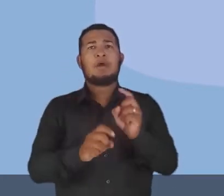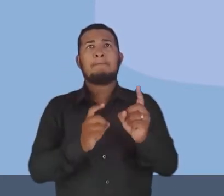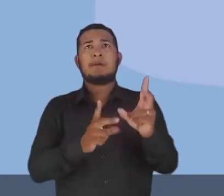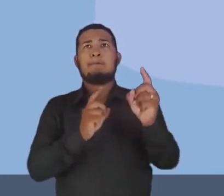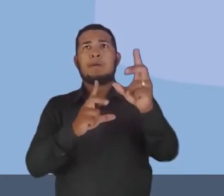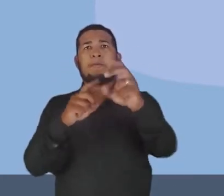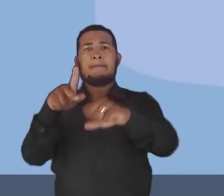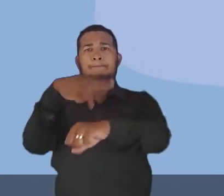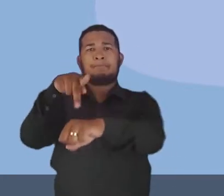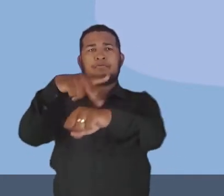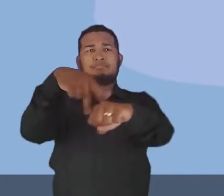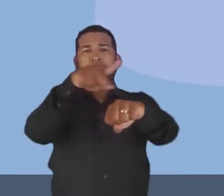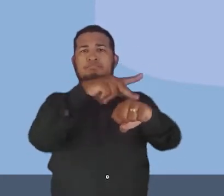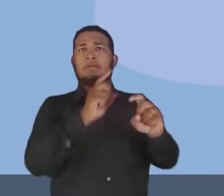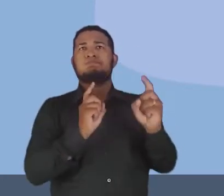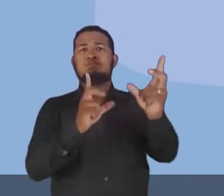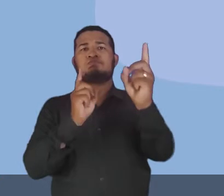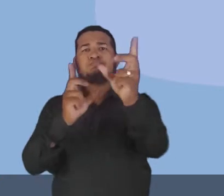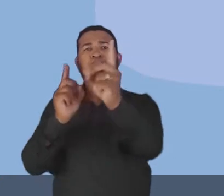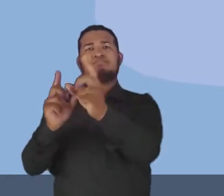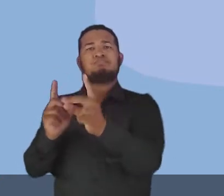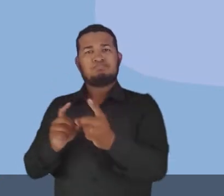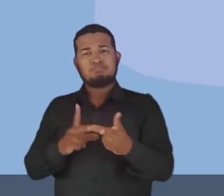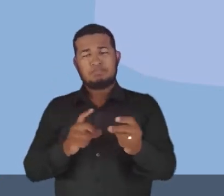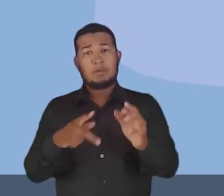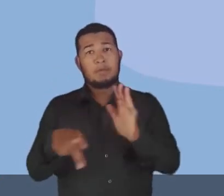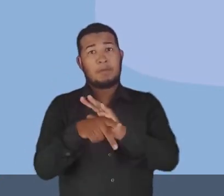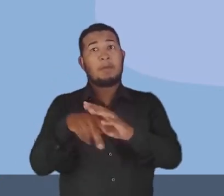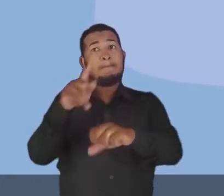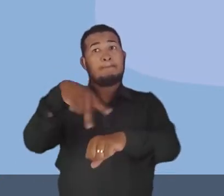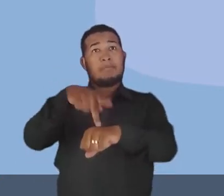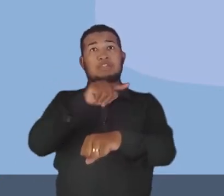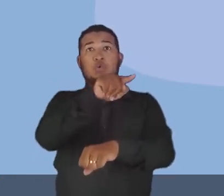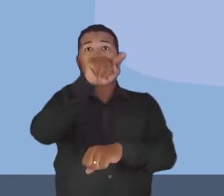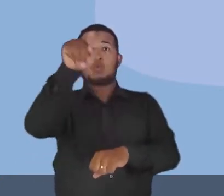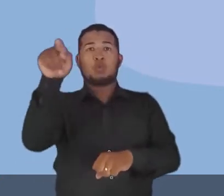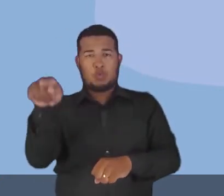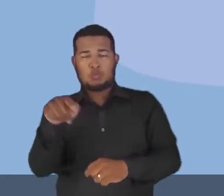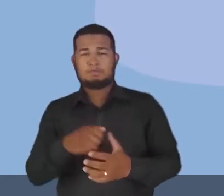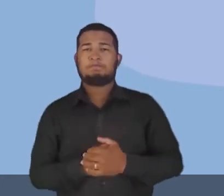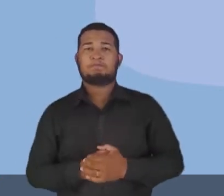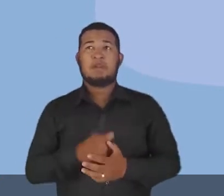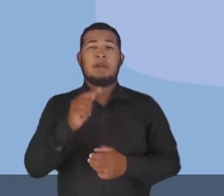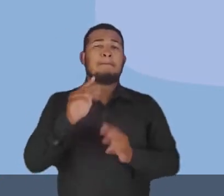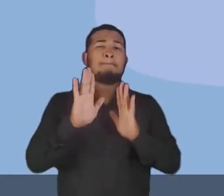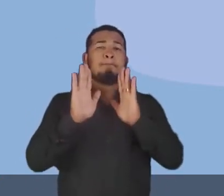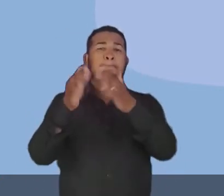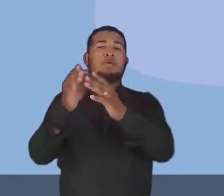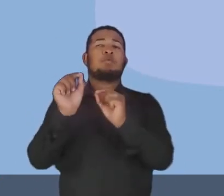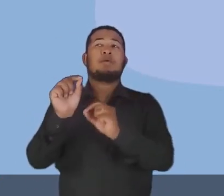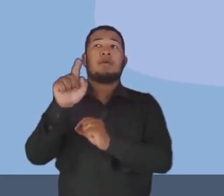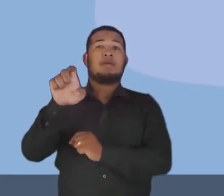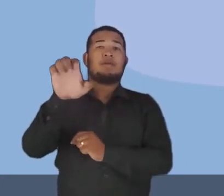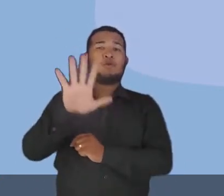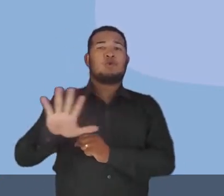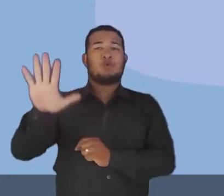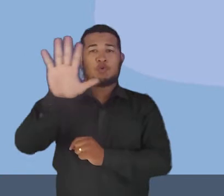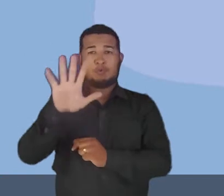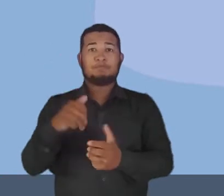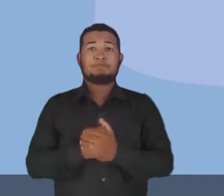basicamente voltada para atender o mercado europeu. E uma